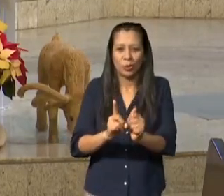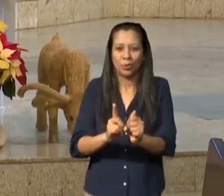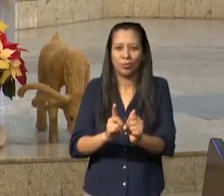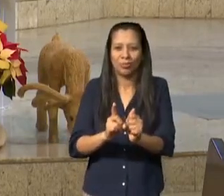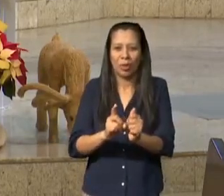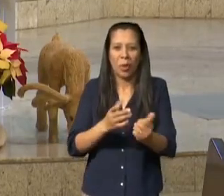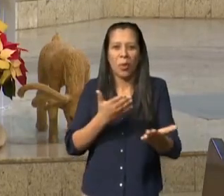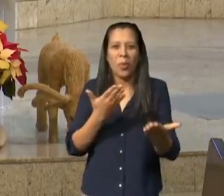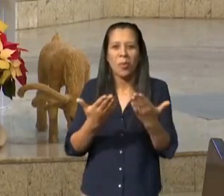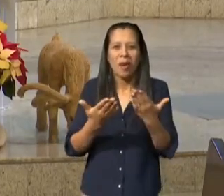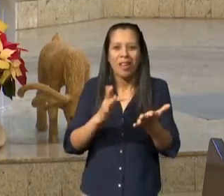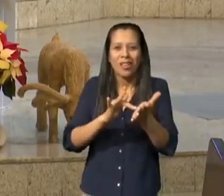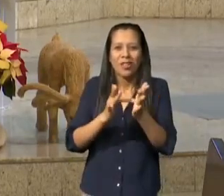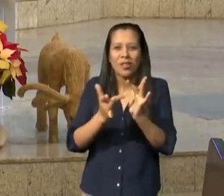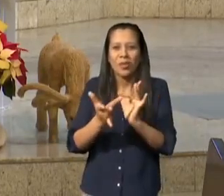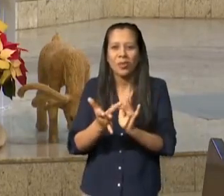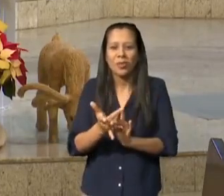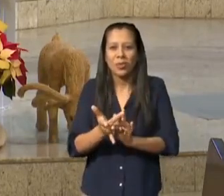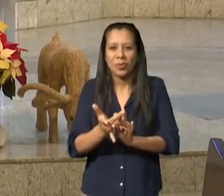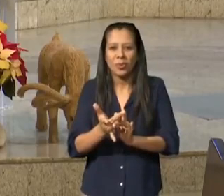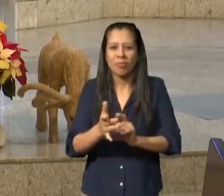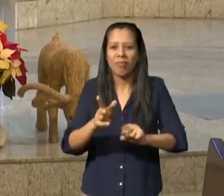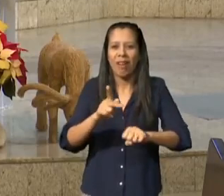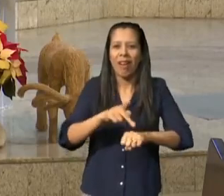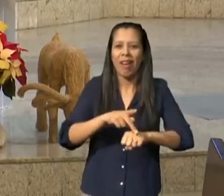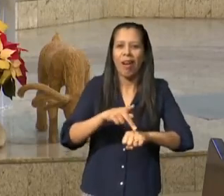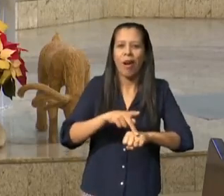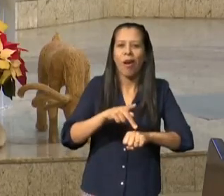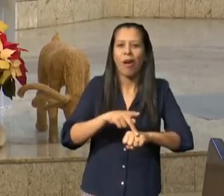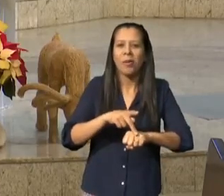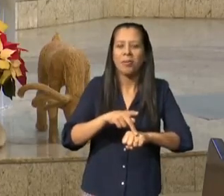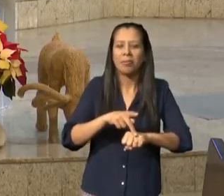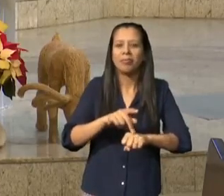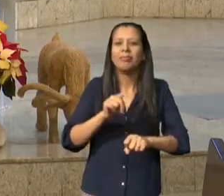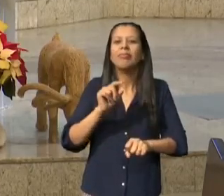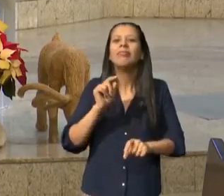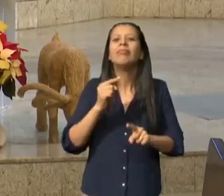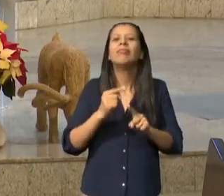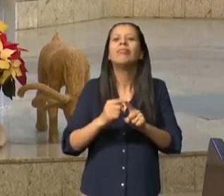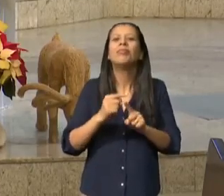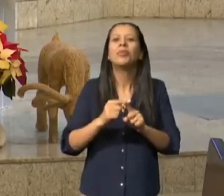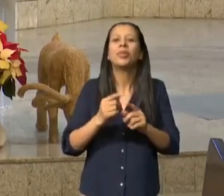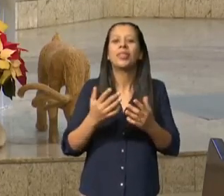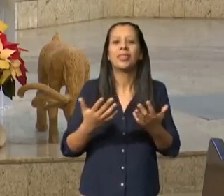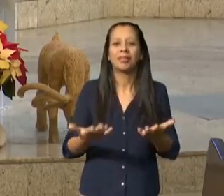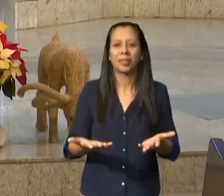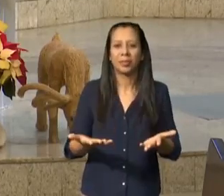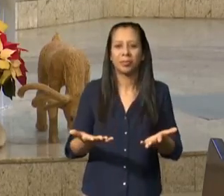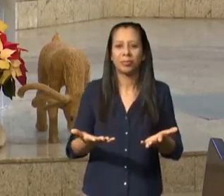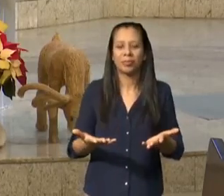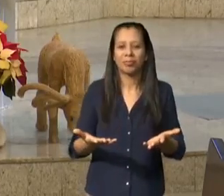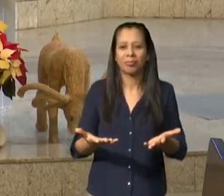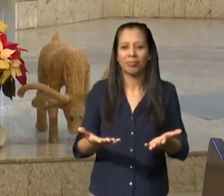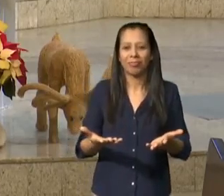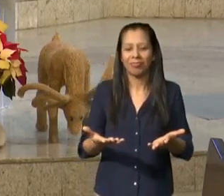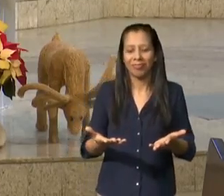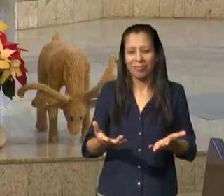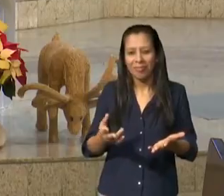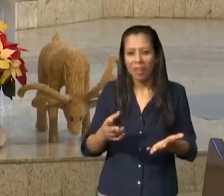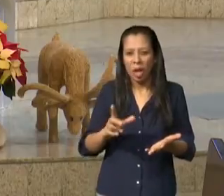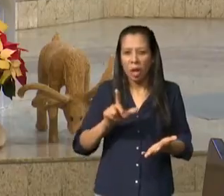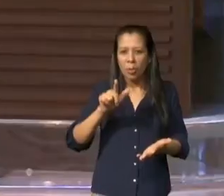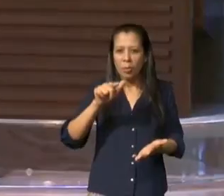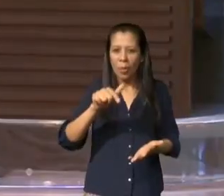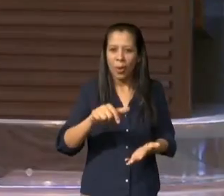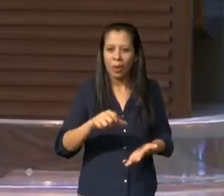e é por isso que lá no Novo Testamento ele próprio se denomina como a água da vida